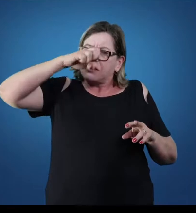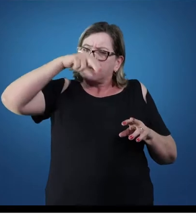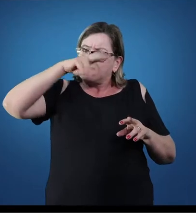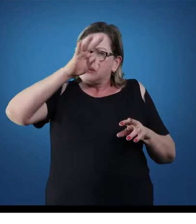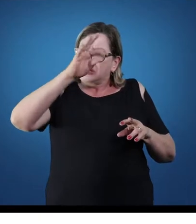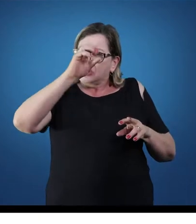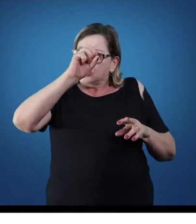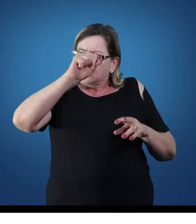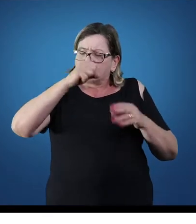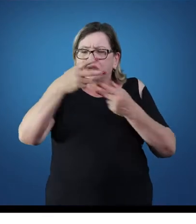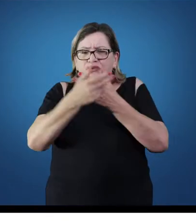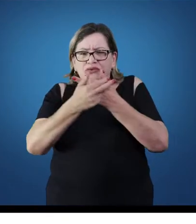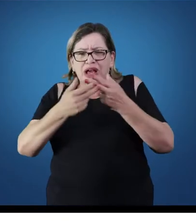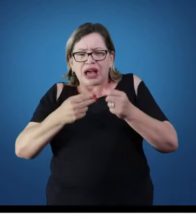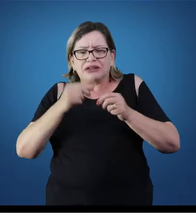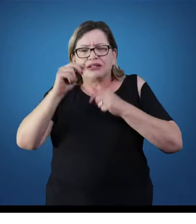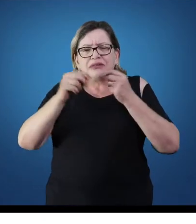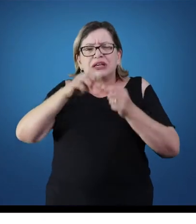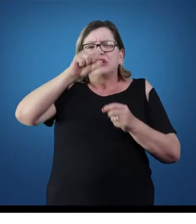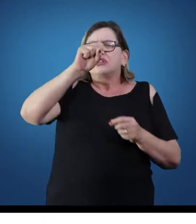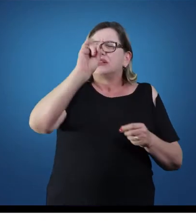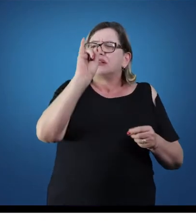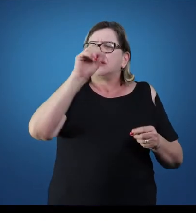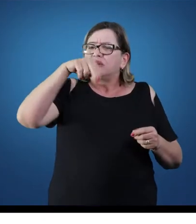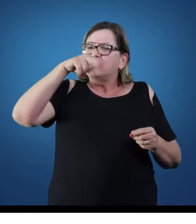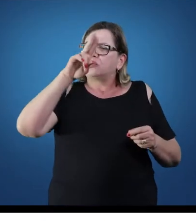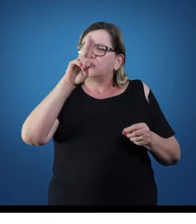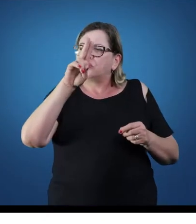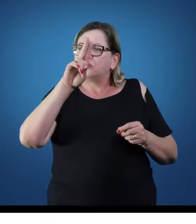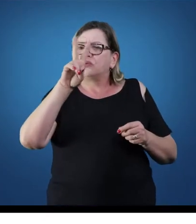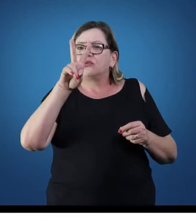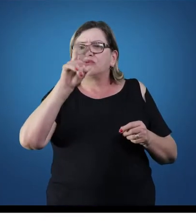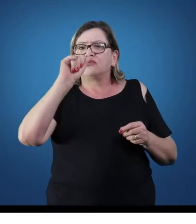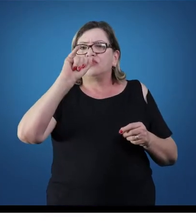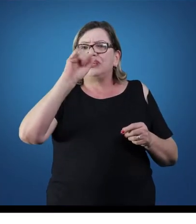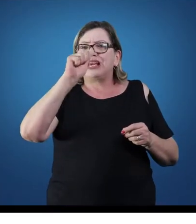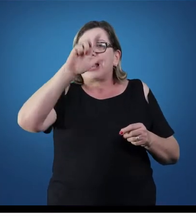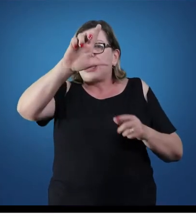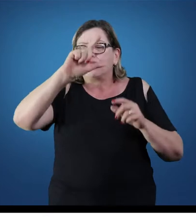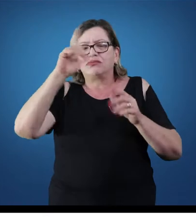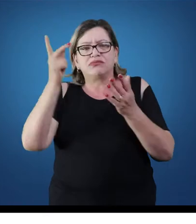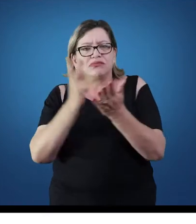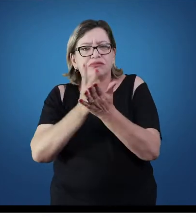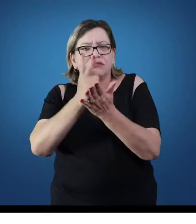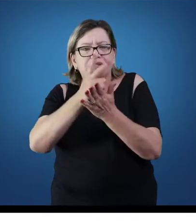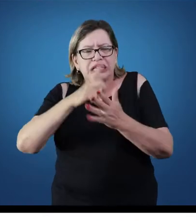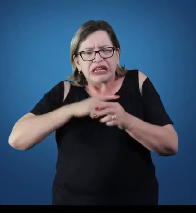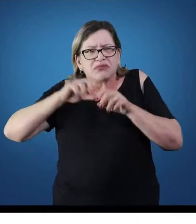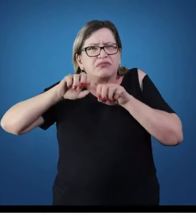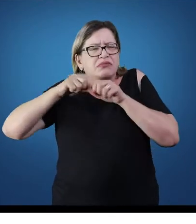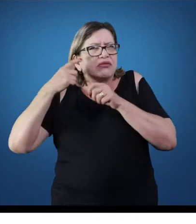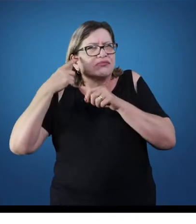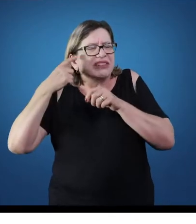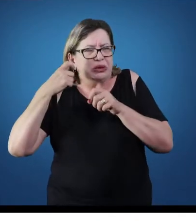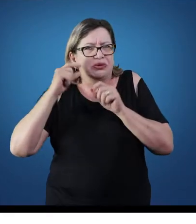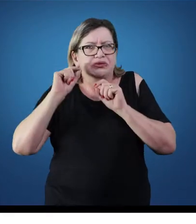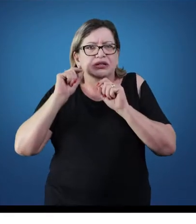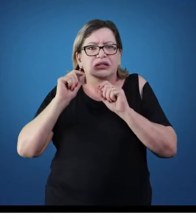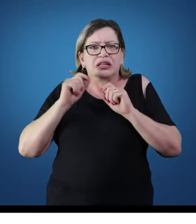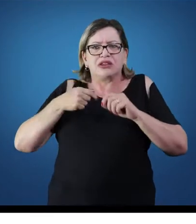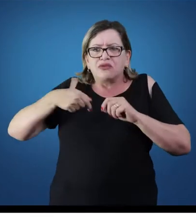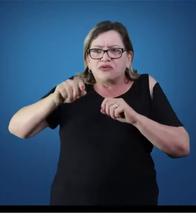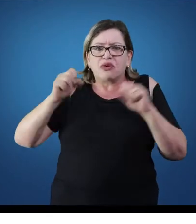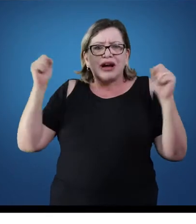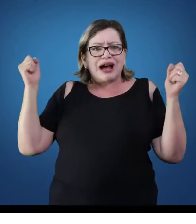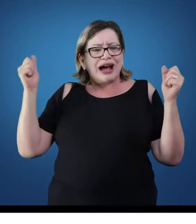de membrana, de líquido sinovial, que faz sempre aquela pergunta que os alunos fazem, mas estrala a articulação, professor, quando eu vou lá